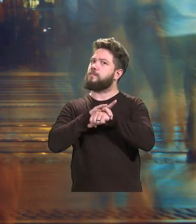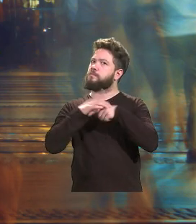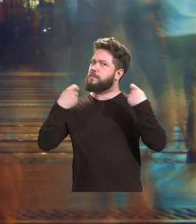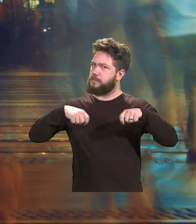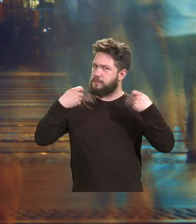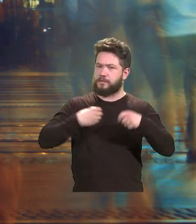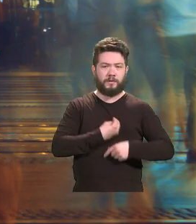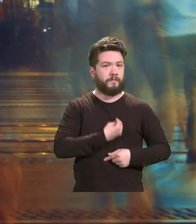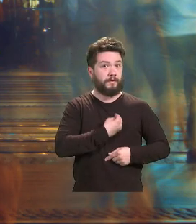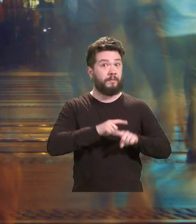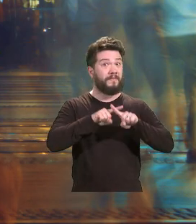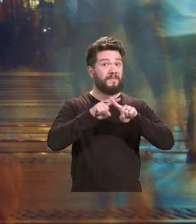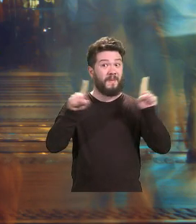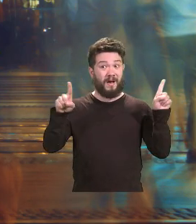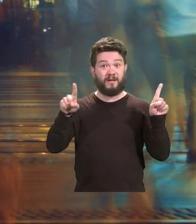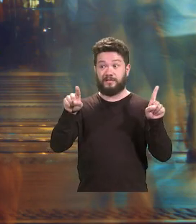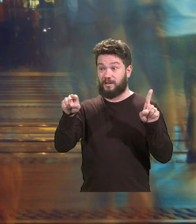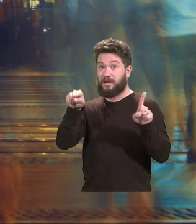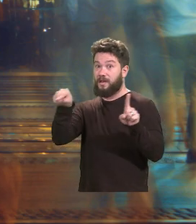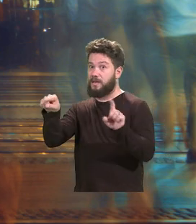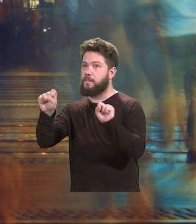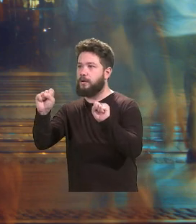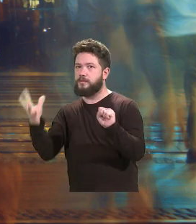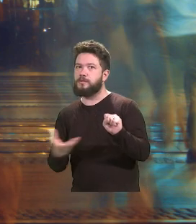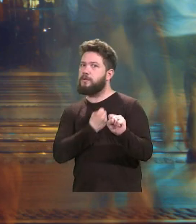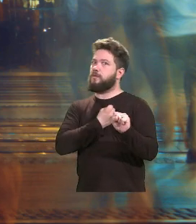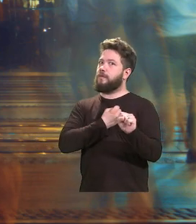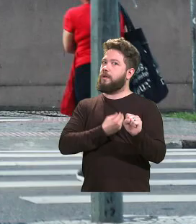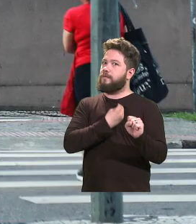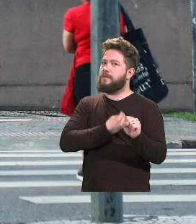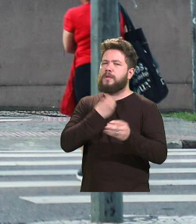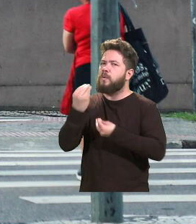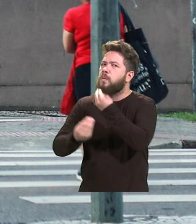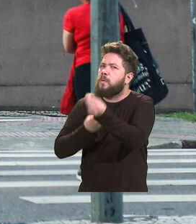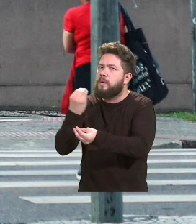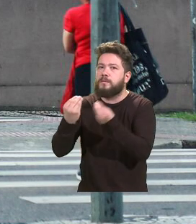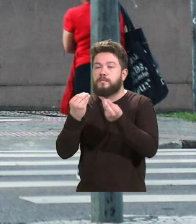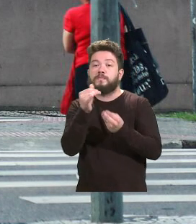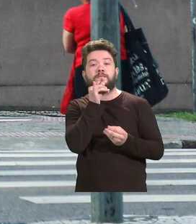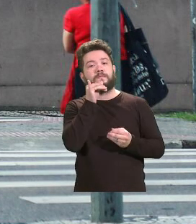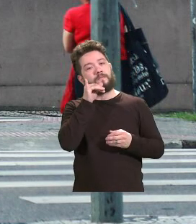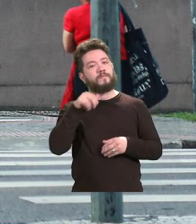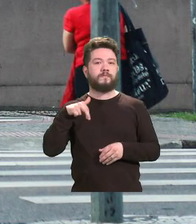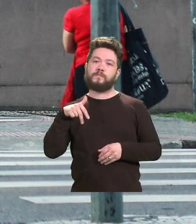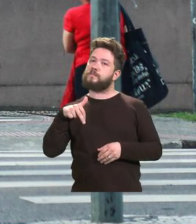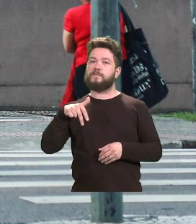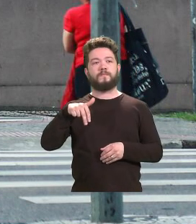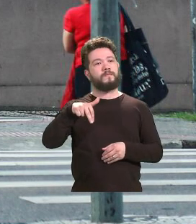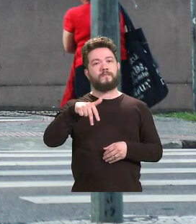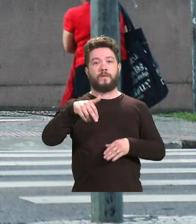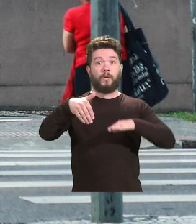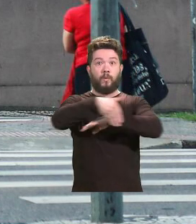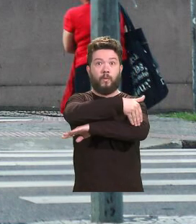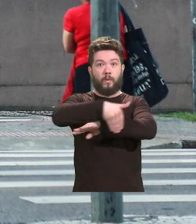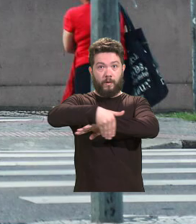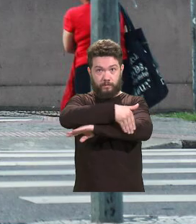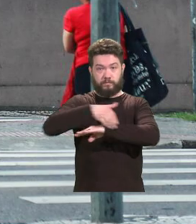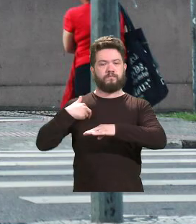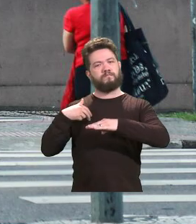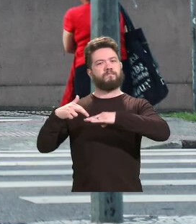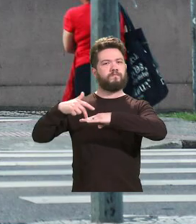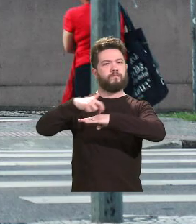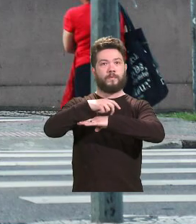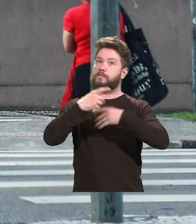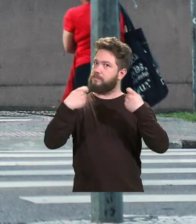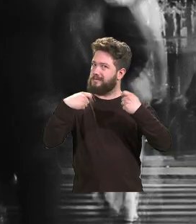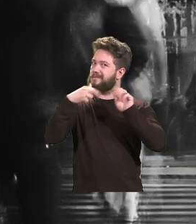situação em que isso pode salvar a sua vida. Quando estamos andando nas ruas, é importante que a gente siga